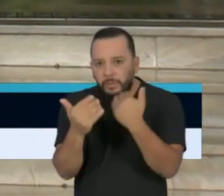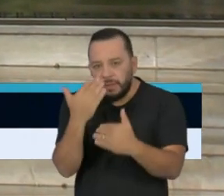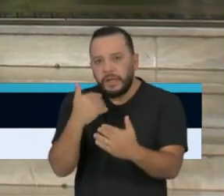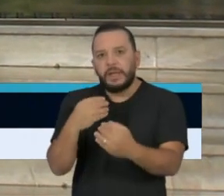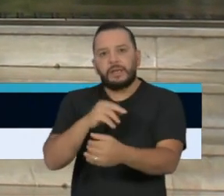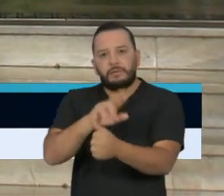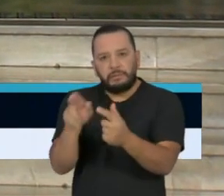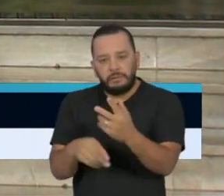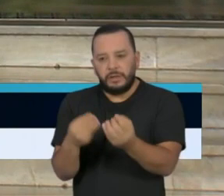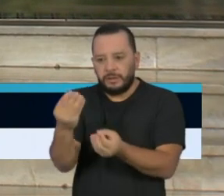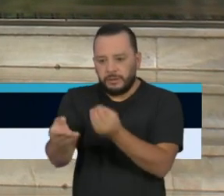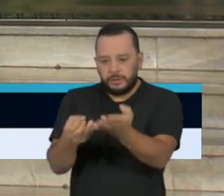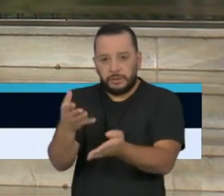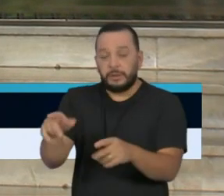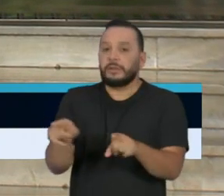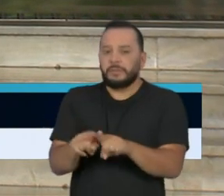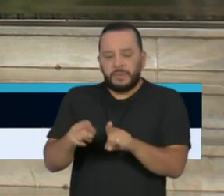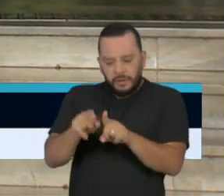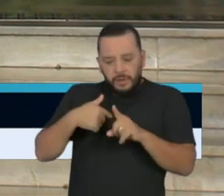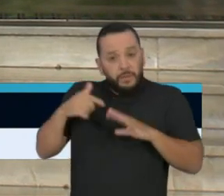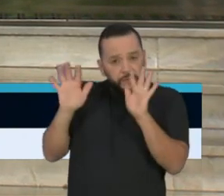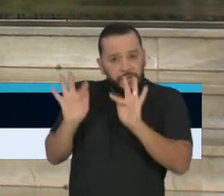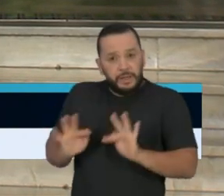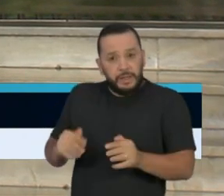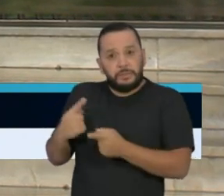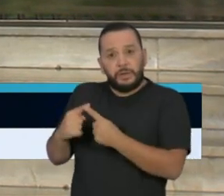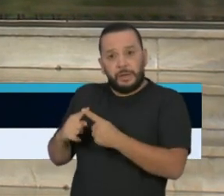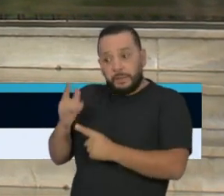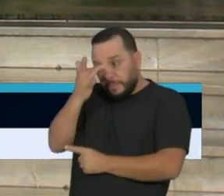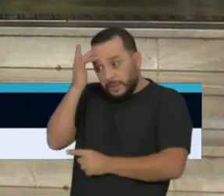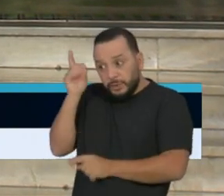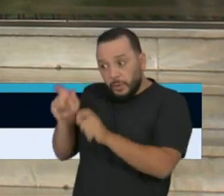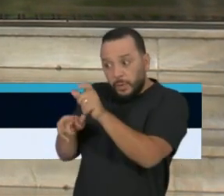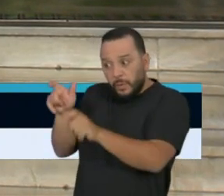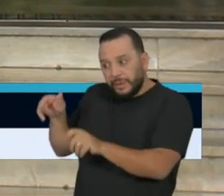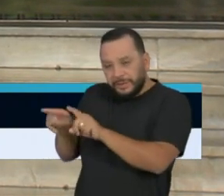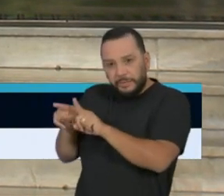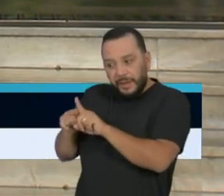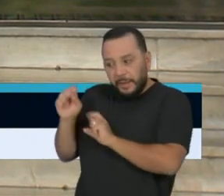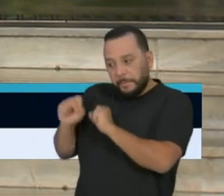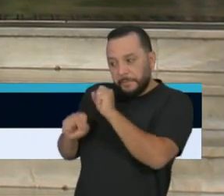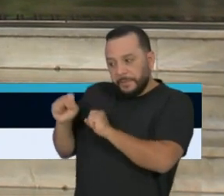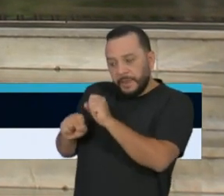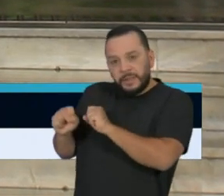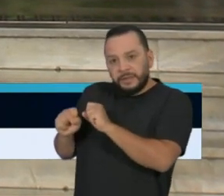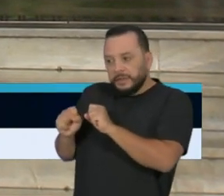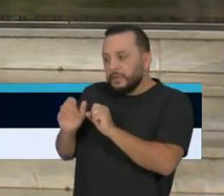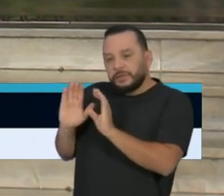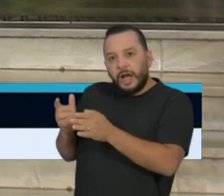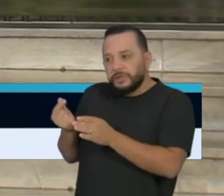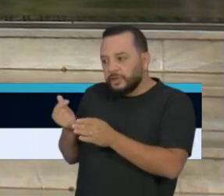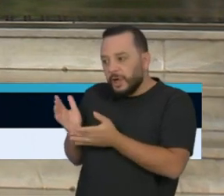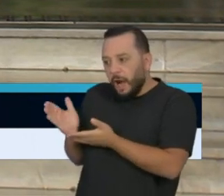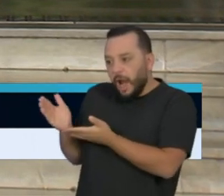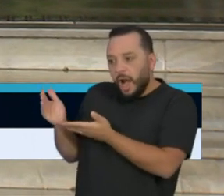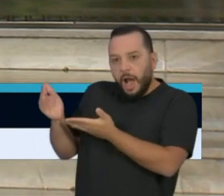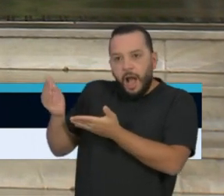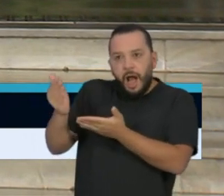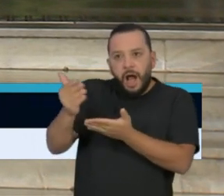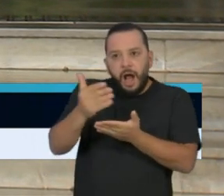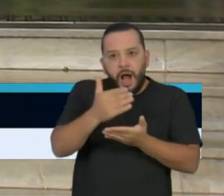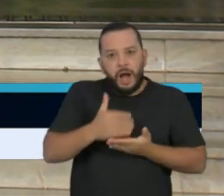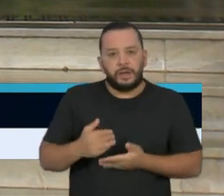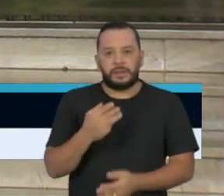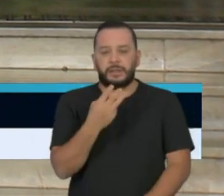solidariedade de pessoas e empresas aqui de São Paulo que permitiram, ao longo dessas quatro semanas, a totalização de R$